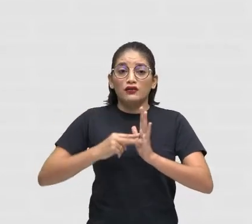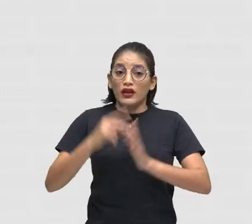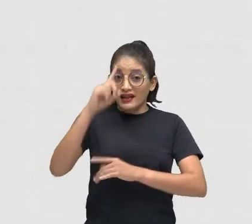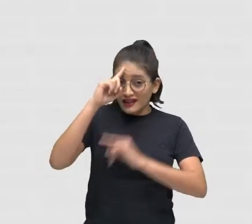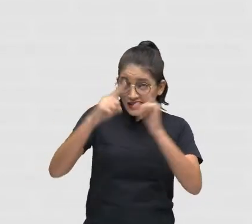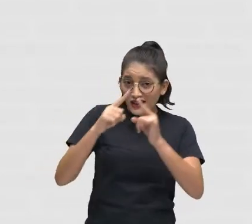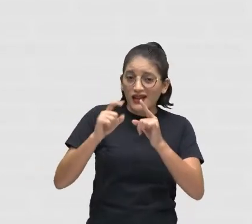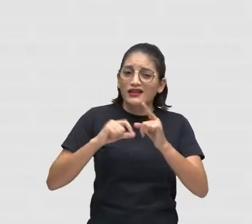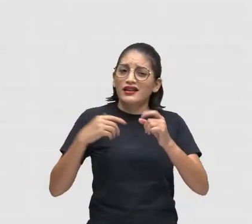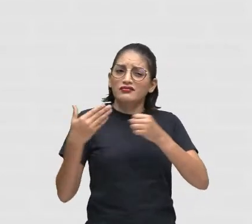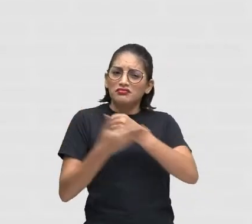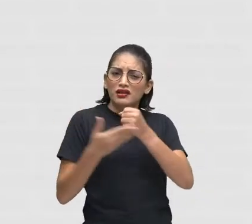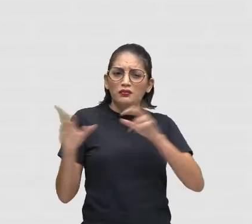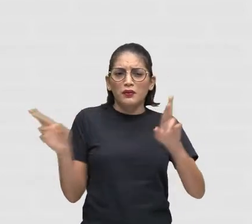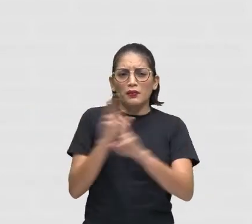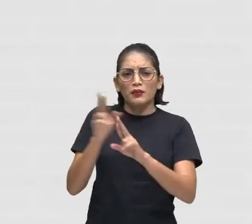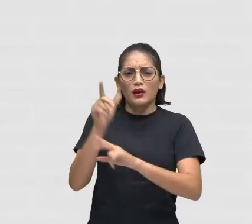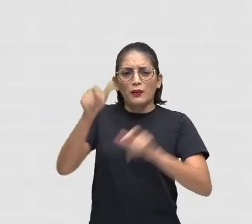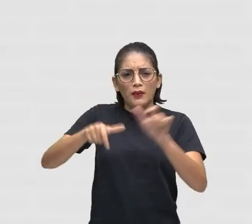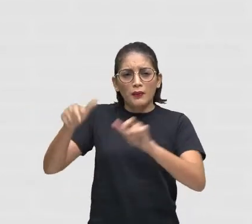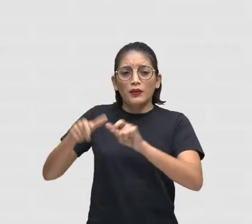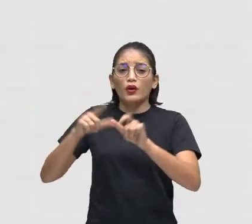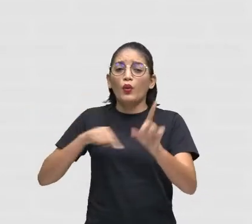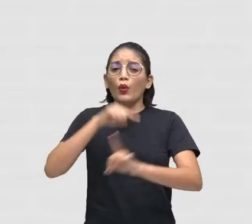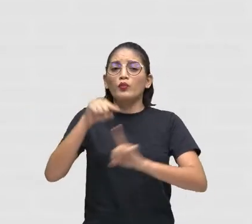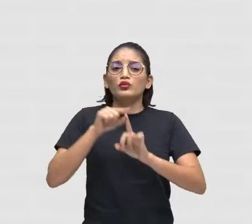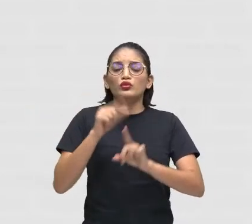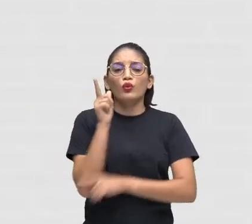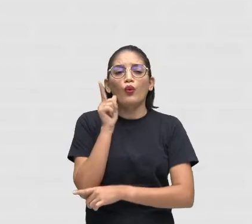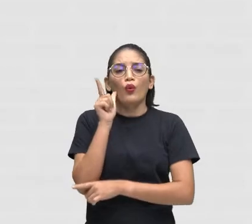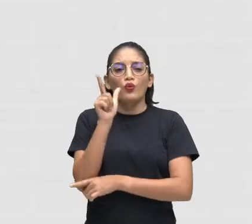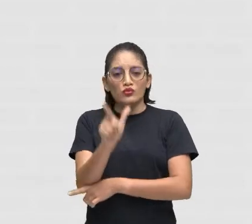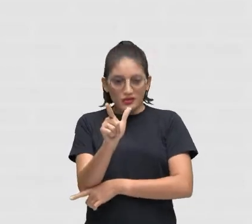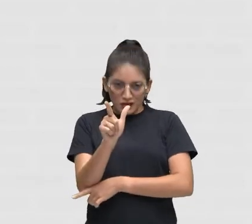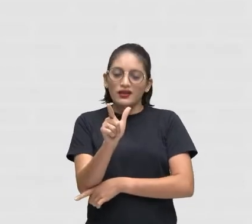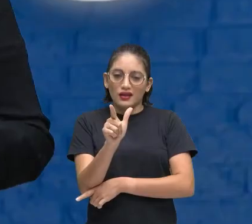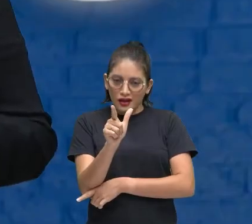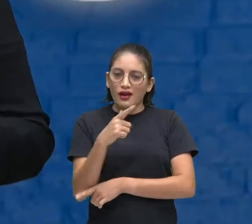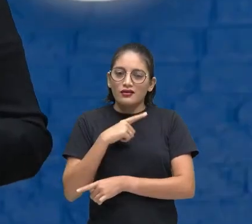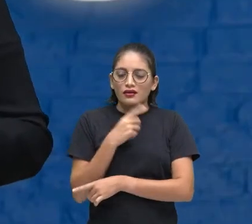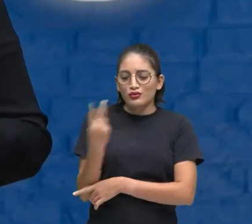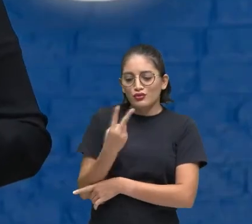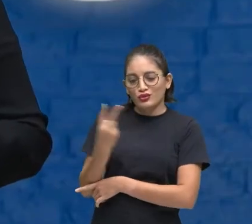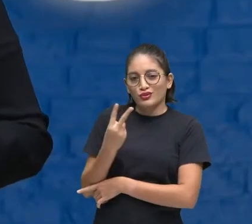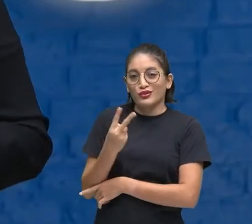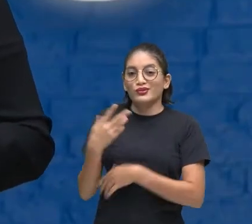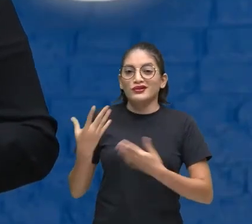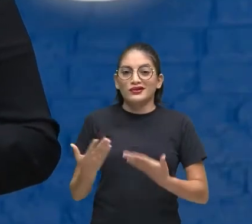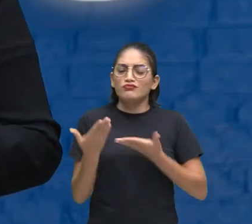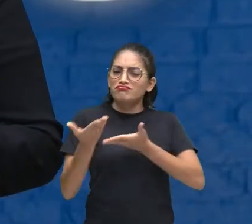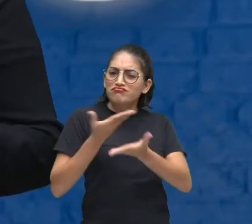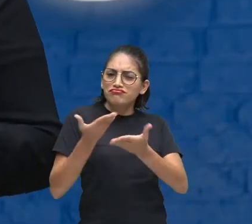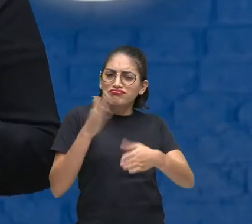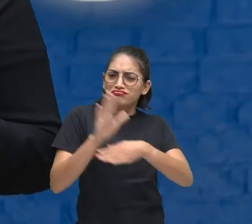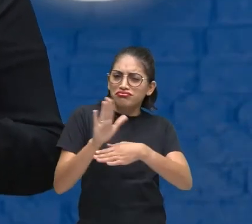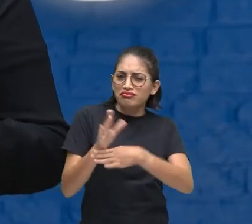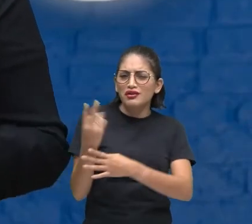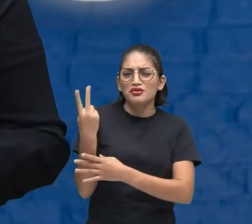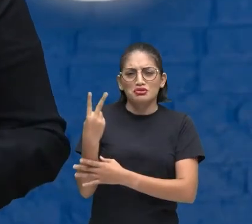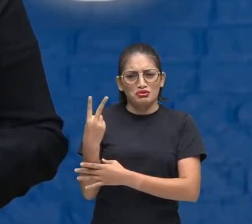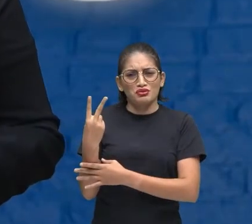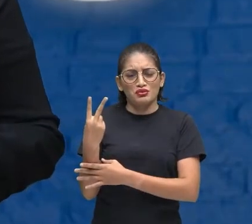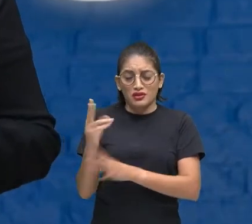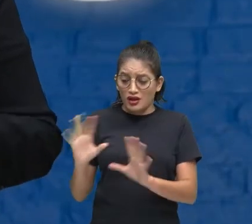objetivo De alcançar Um bem comum Ou seja A cooperação É uma ação Conjunta É uma ação